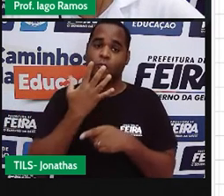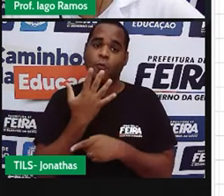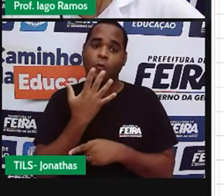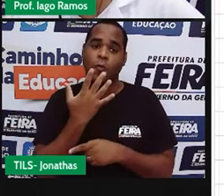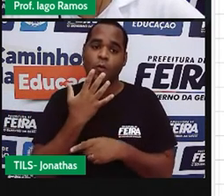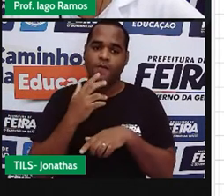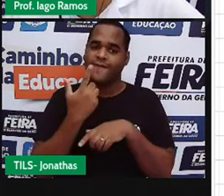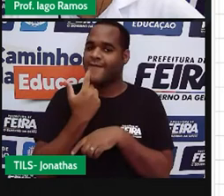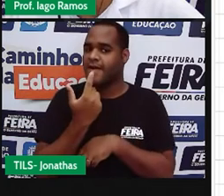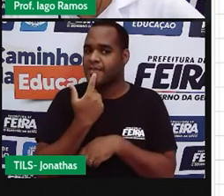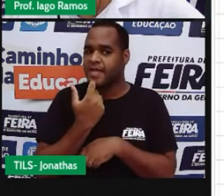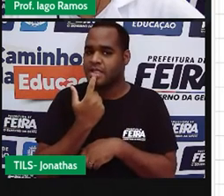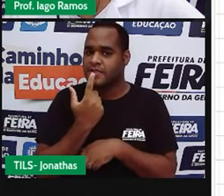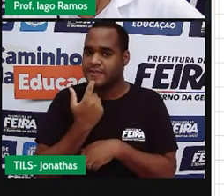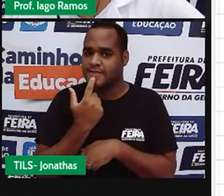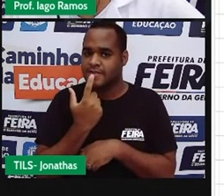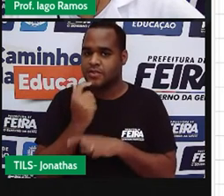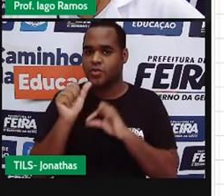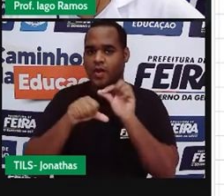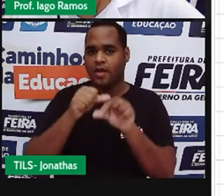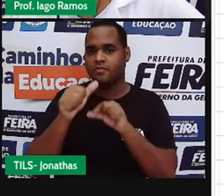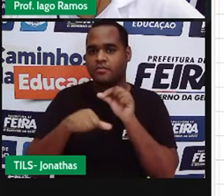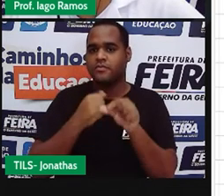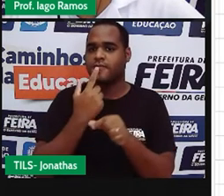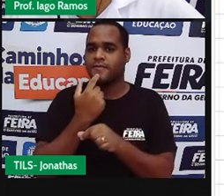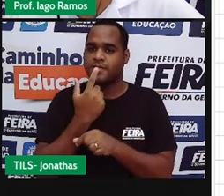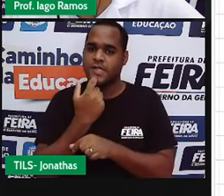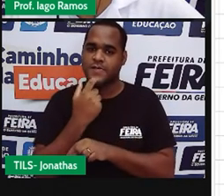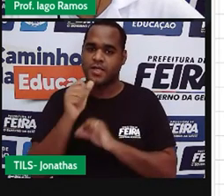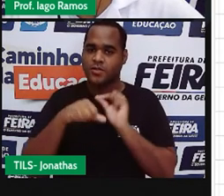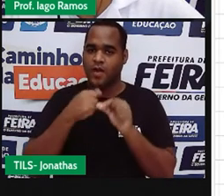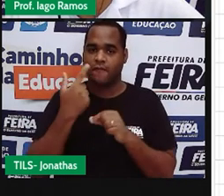vou deixar ela vermelhinha pra ficar em destaque.